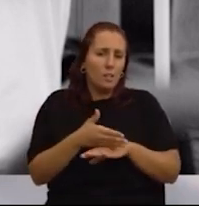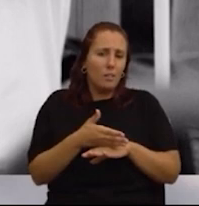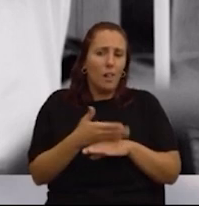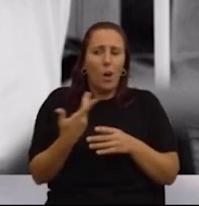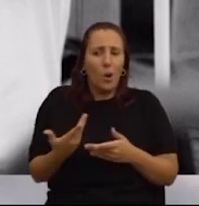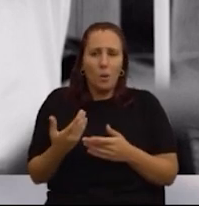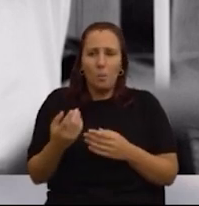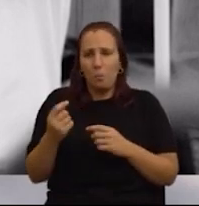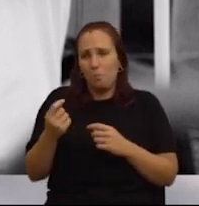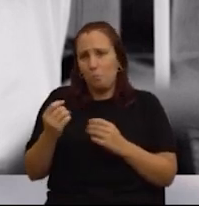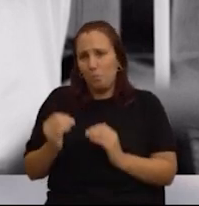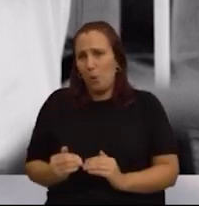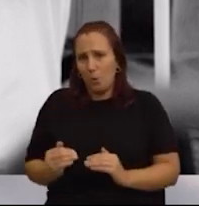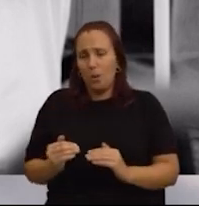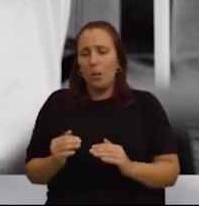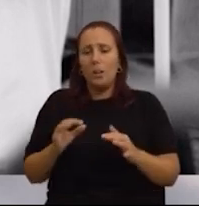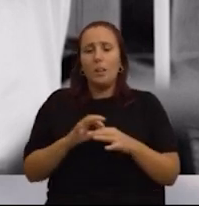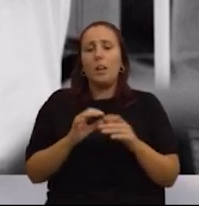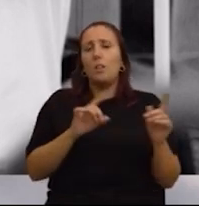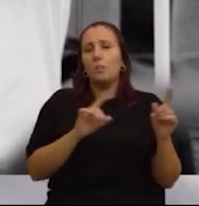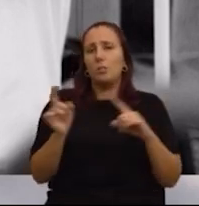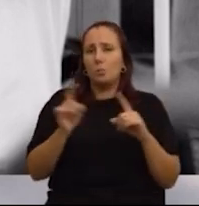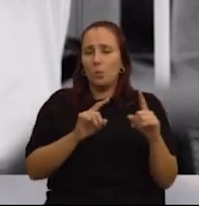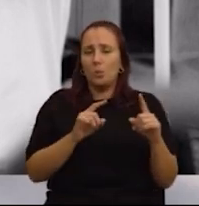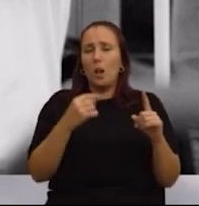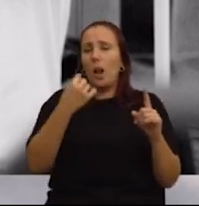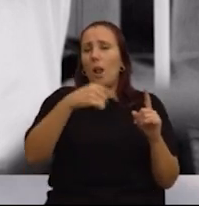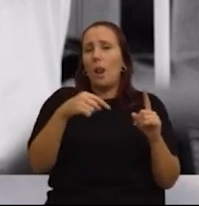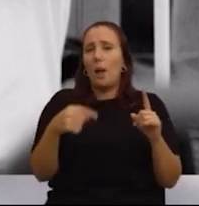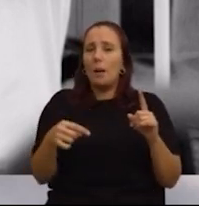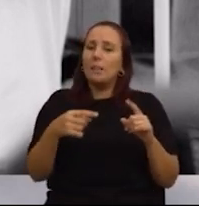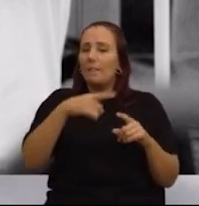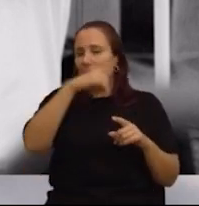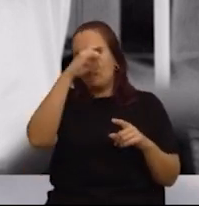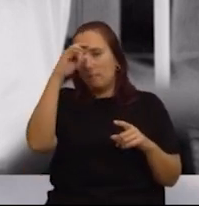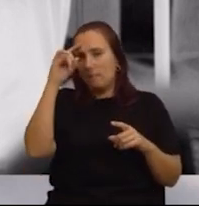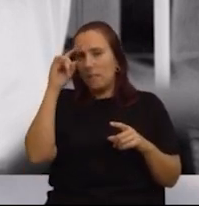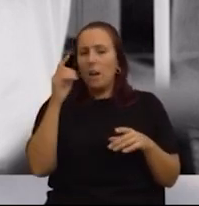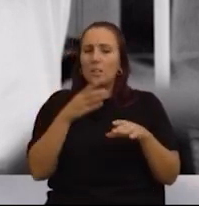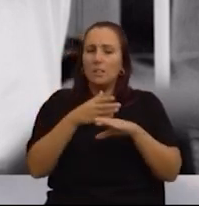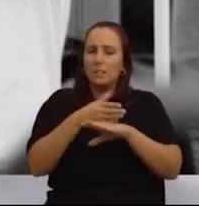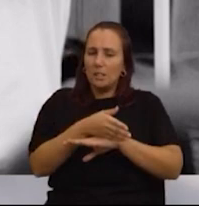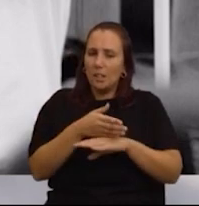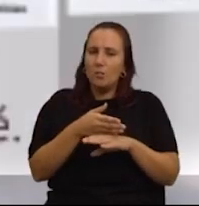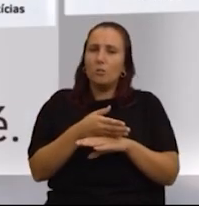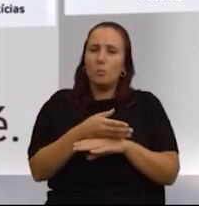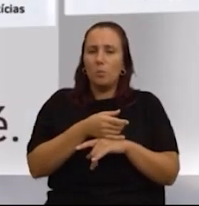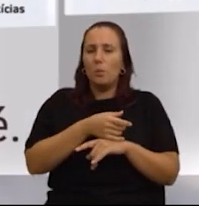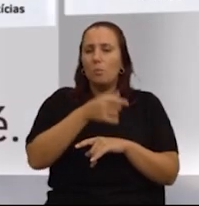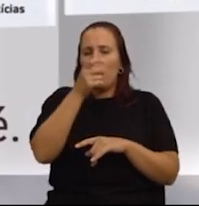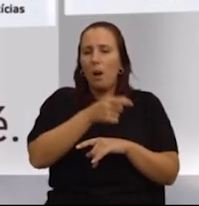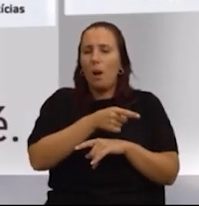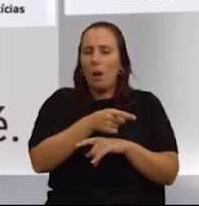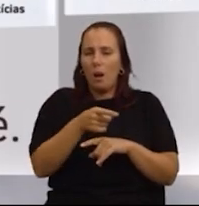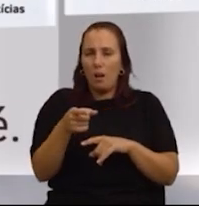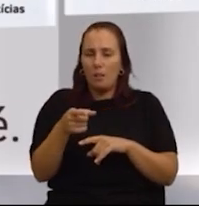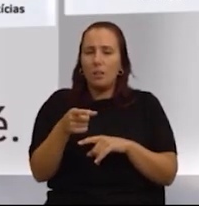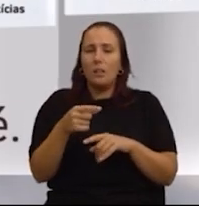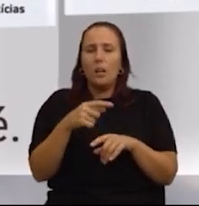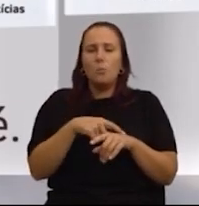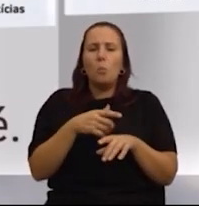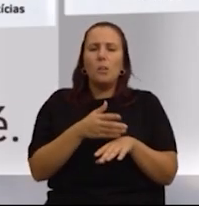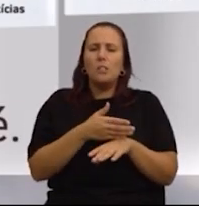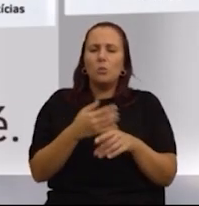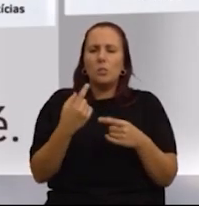que toca aos transportes, existem claras dificuldades para muitos lisboetas nos diversos momentos,